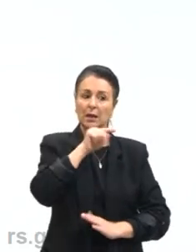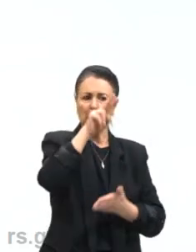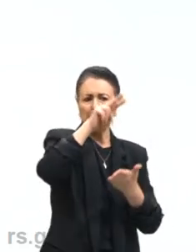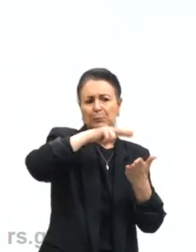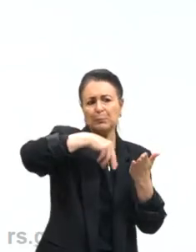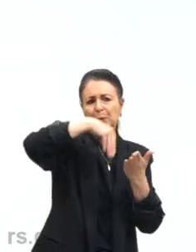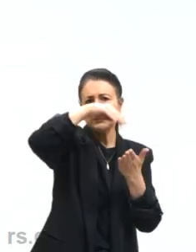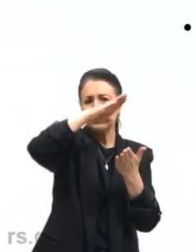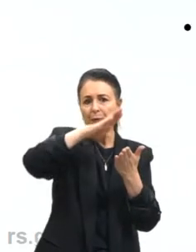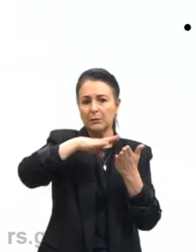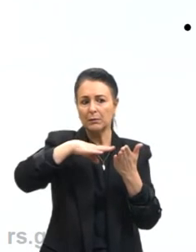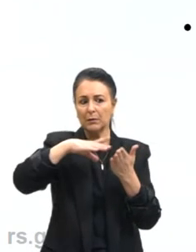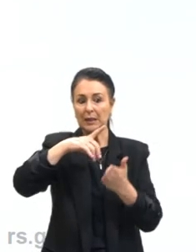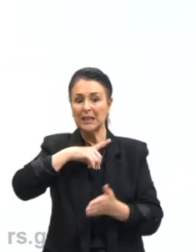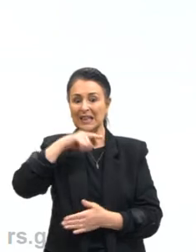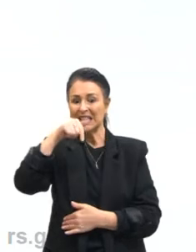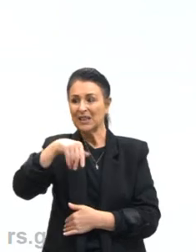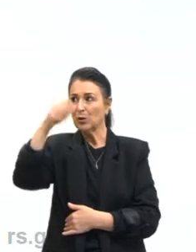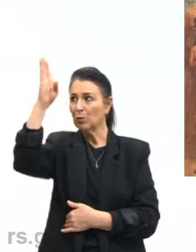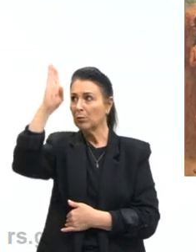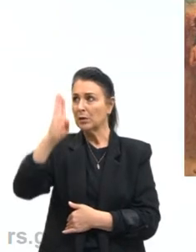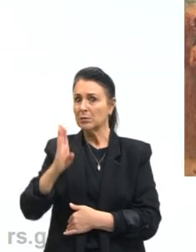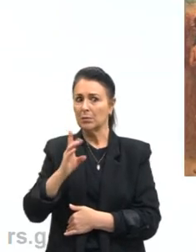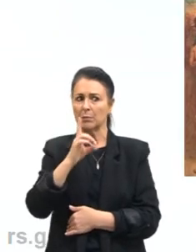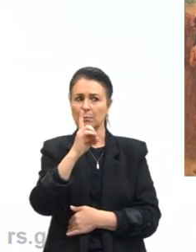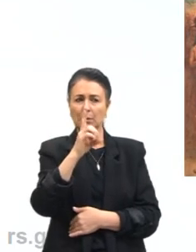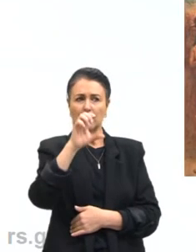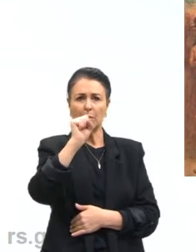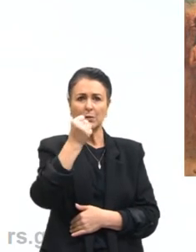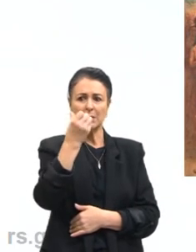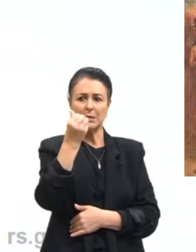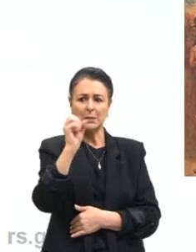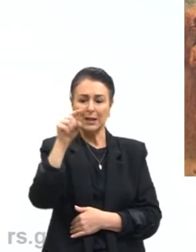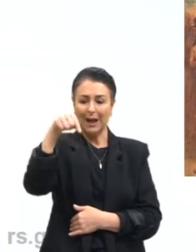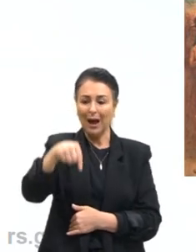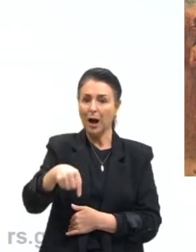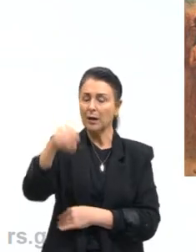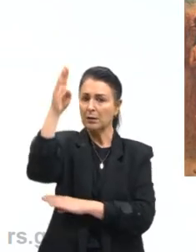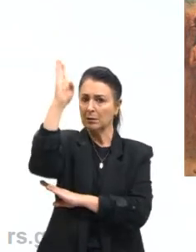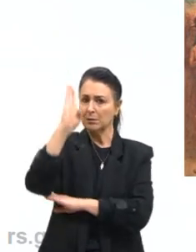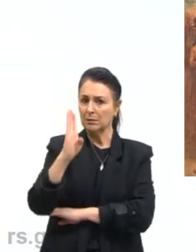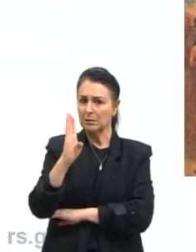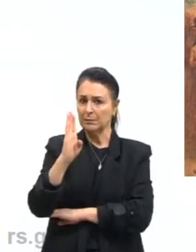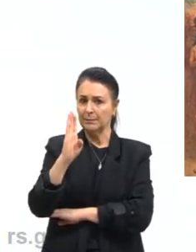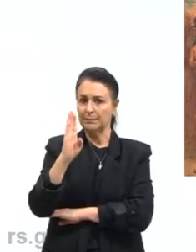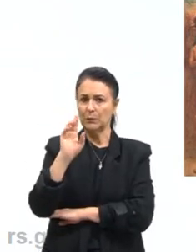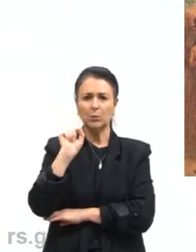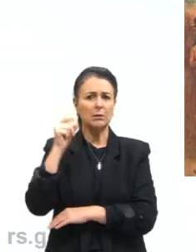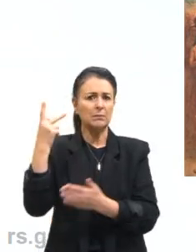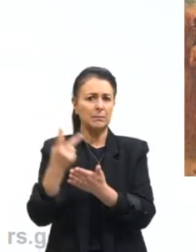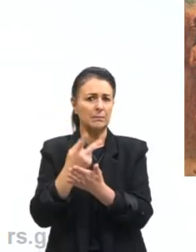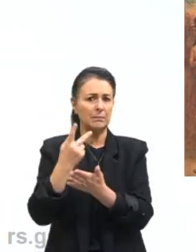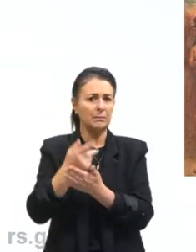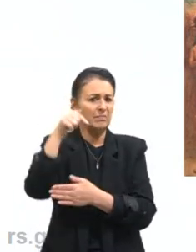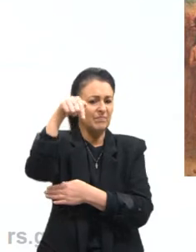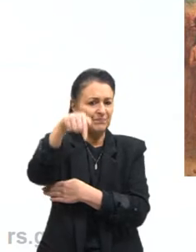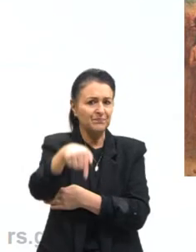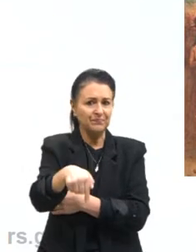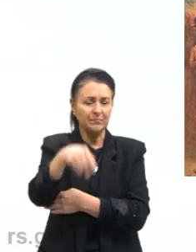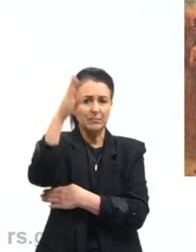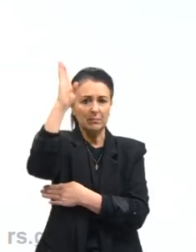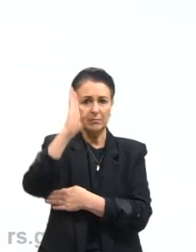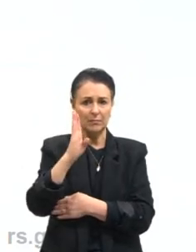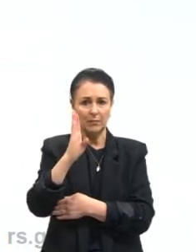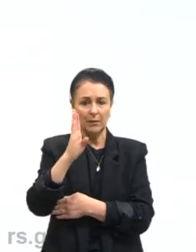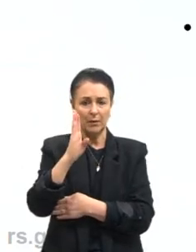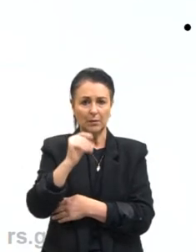tenho um Brasil em 1860. E o que está acontecendo aqui no Brasil? Se eu for usar